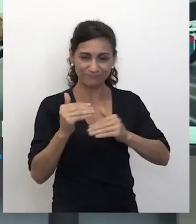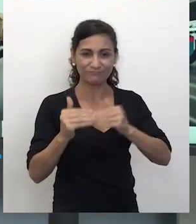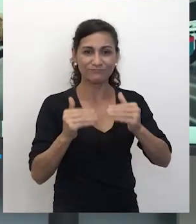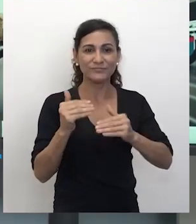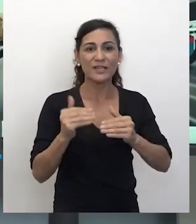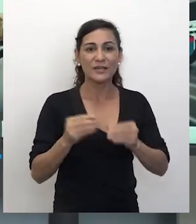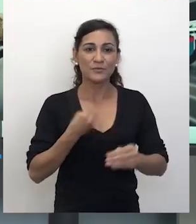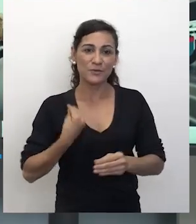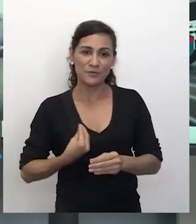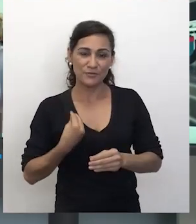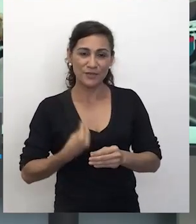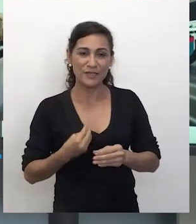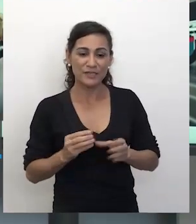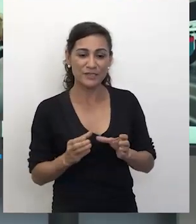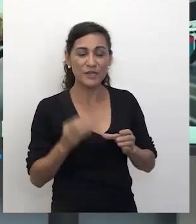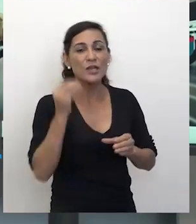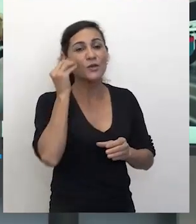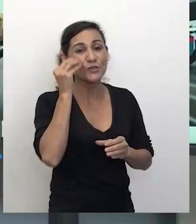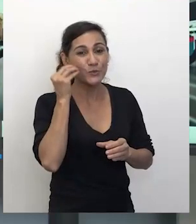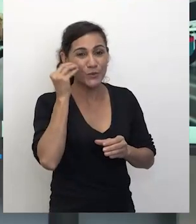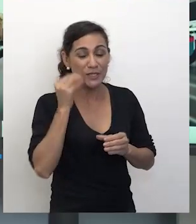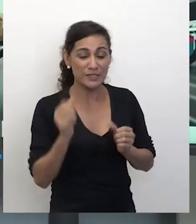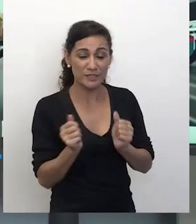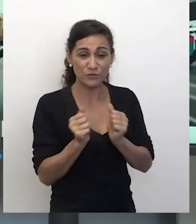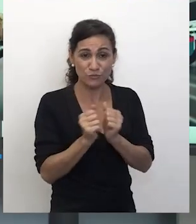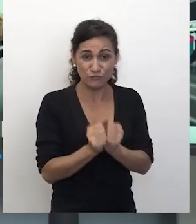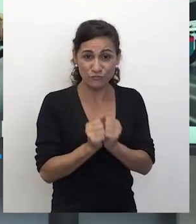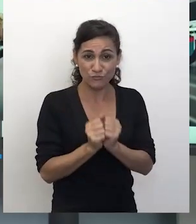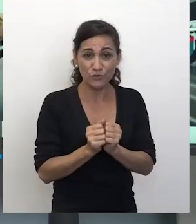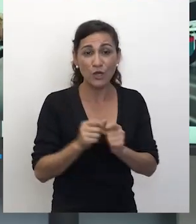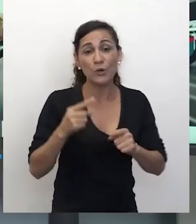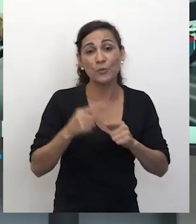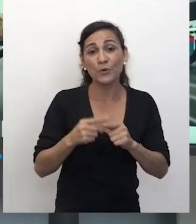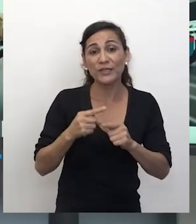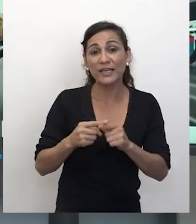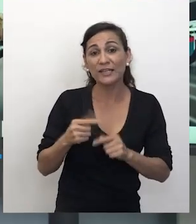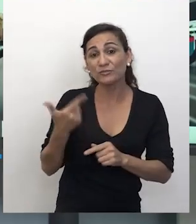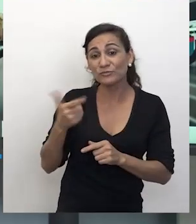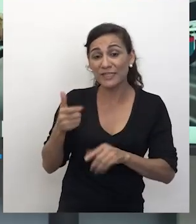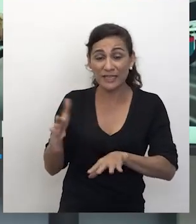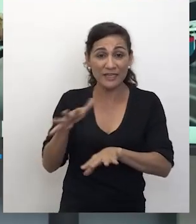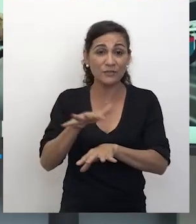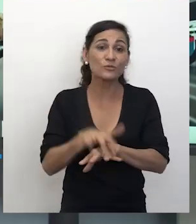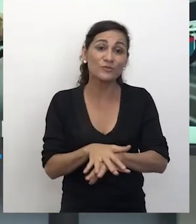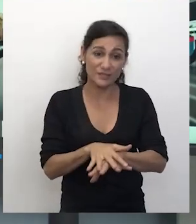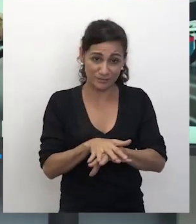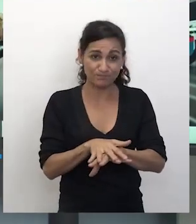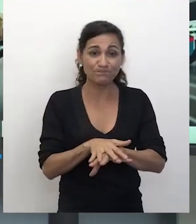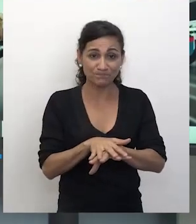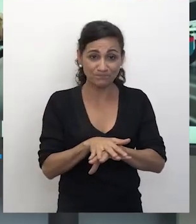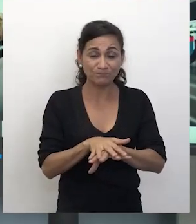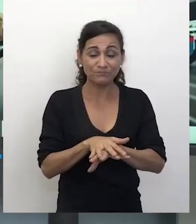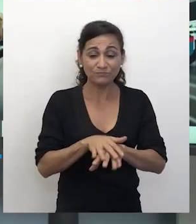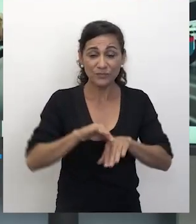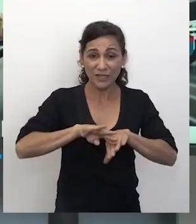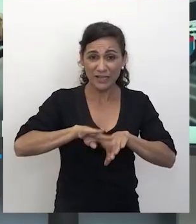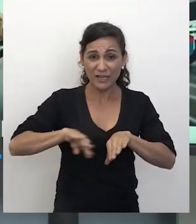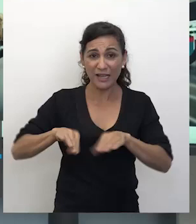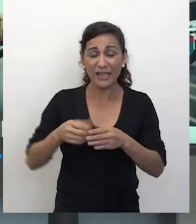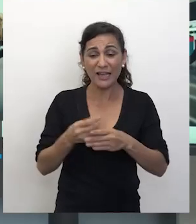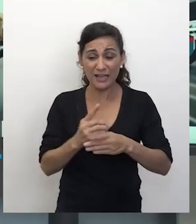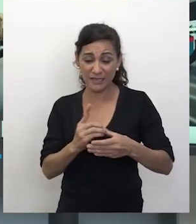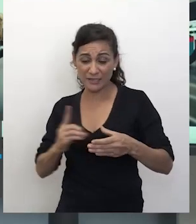convivência, tem vários desdobramentos que, quando não existe a inclusão, quando existe a exclusão, gera